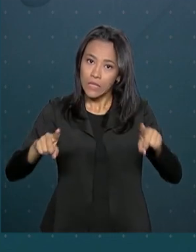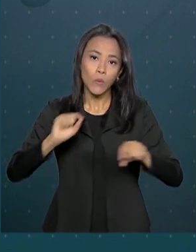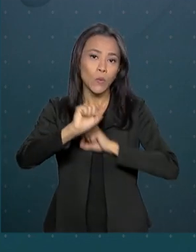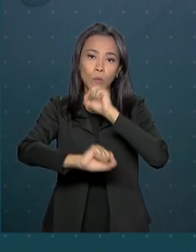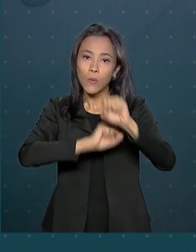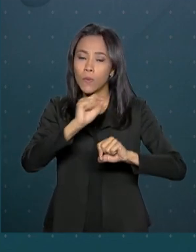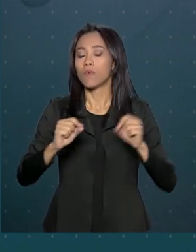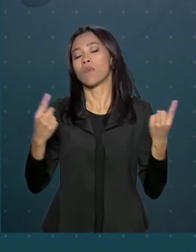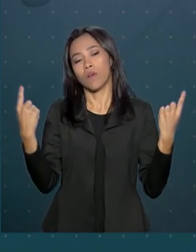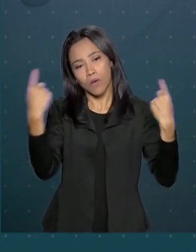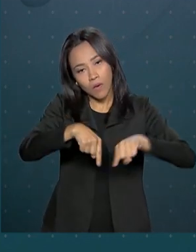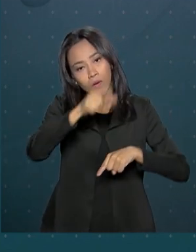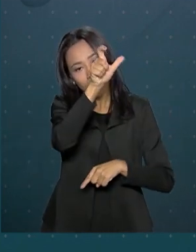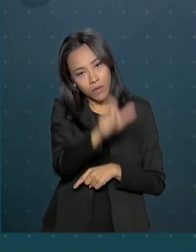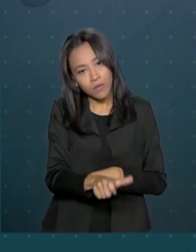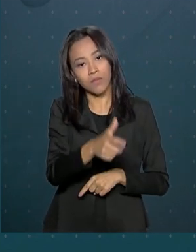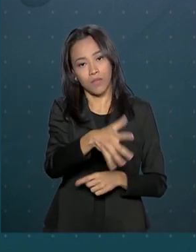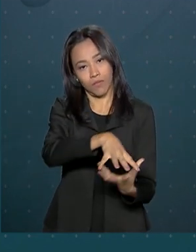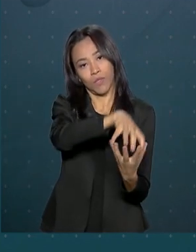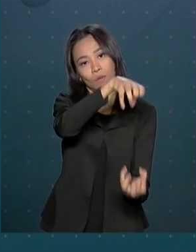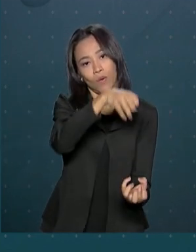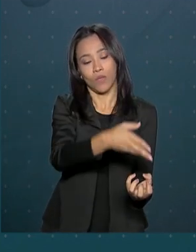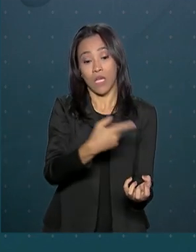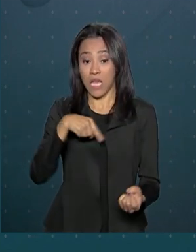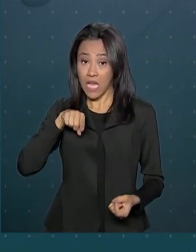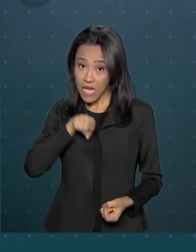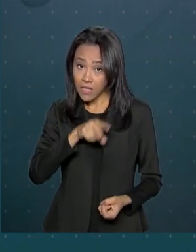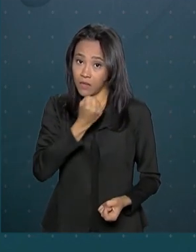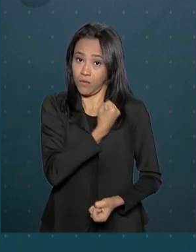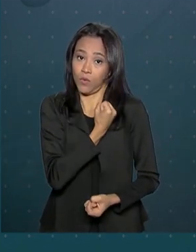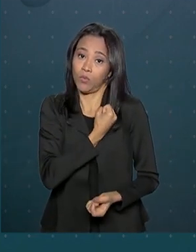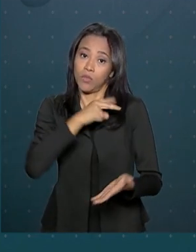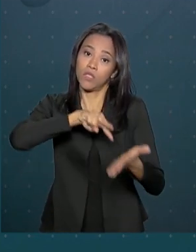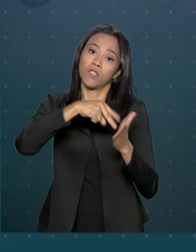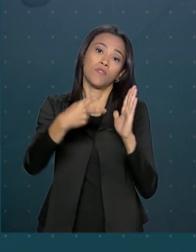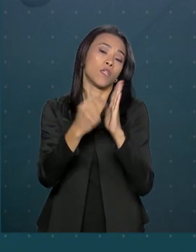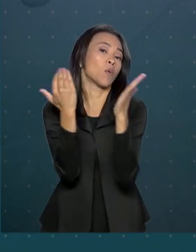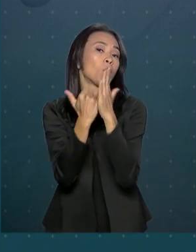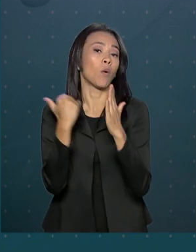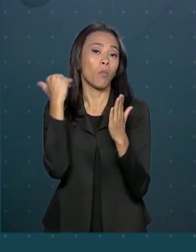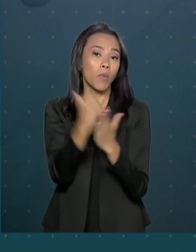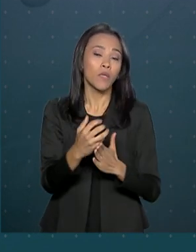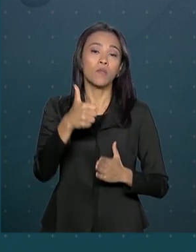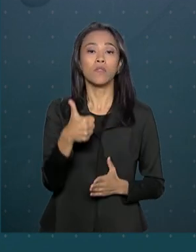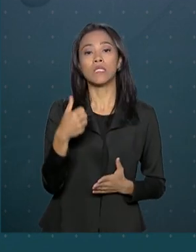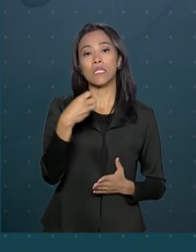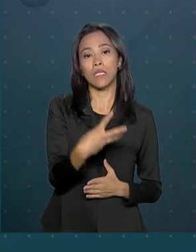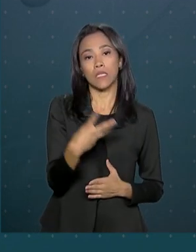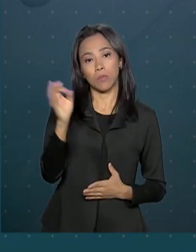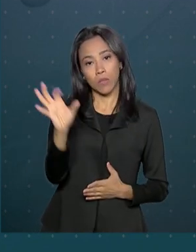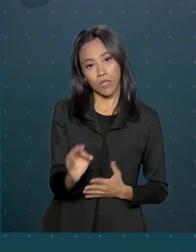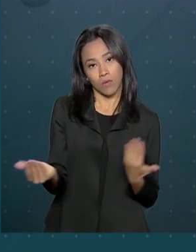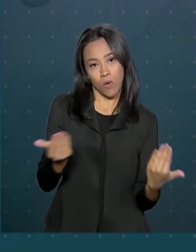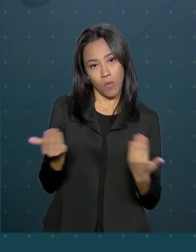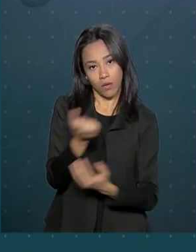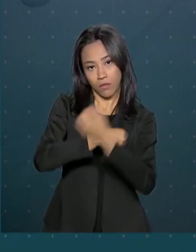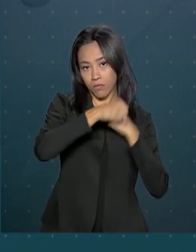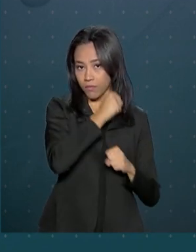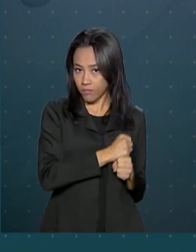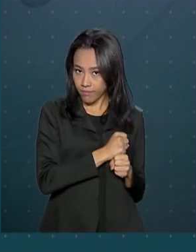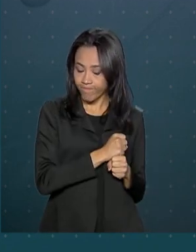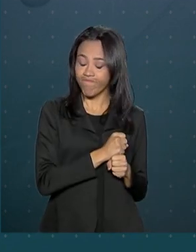violações contra a pessoa idosa. Os números representam um aumento de 13% em relação ao ano anterior.